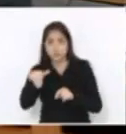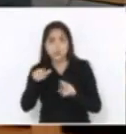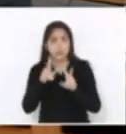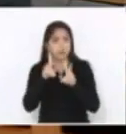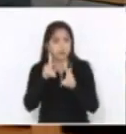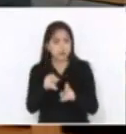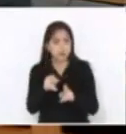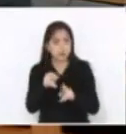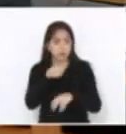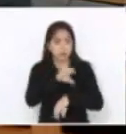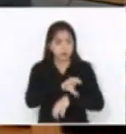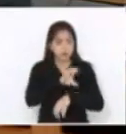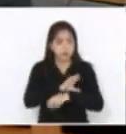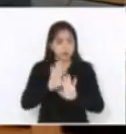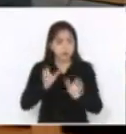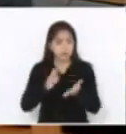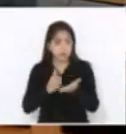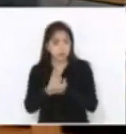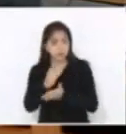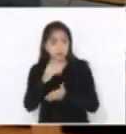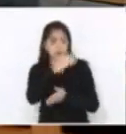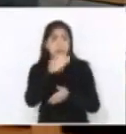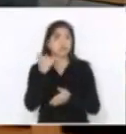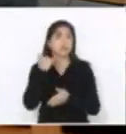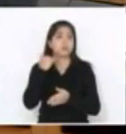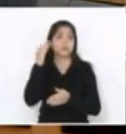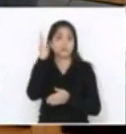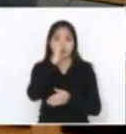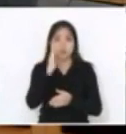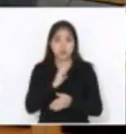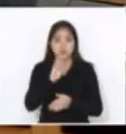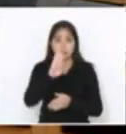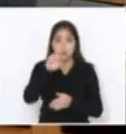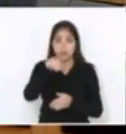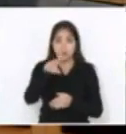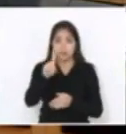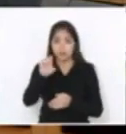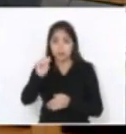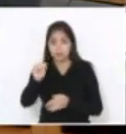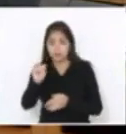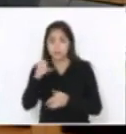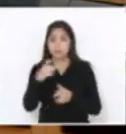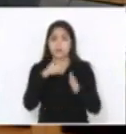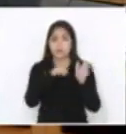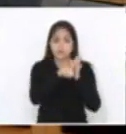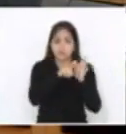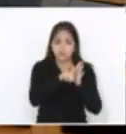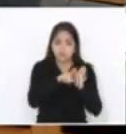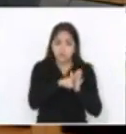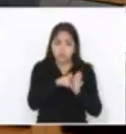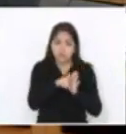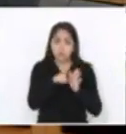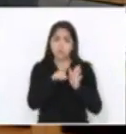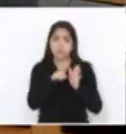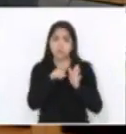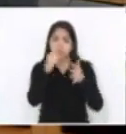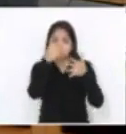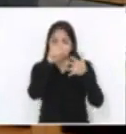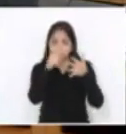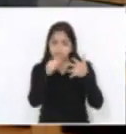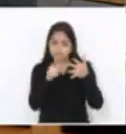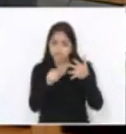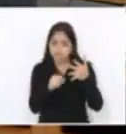Catarina aprovou no Banco do Brasil e no BNDES uma carta consulta. E essa carta consulta tem alguns parâmetros.